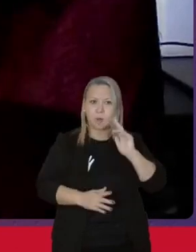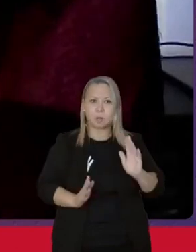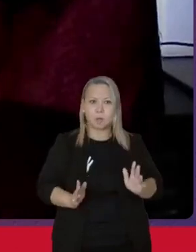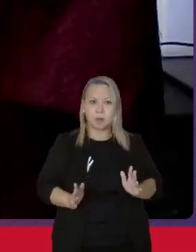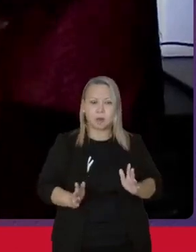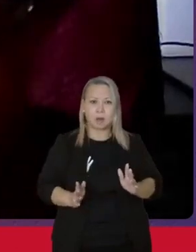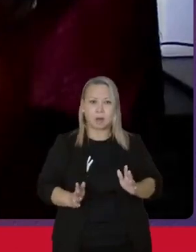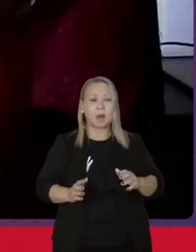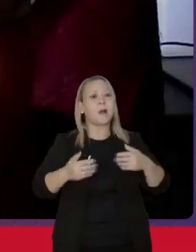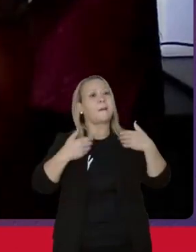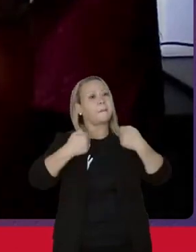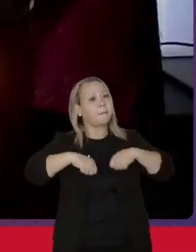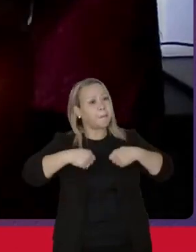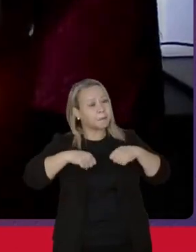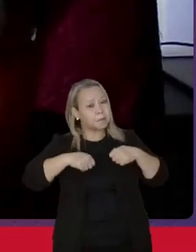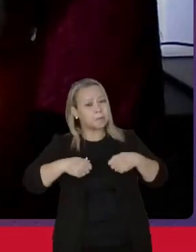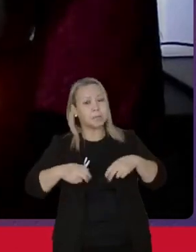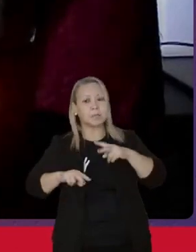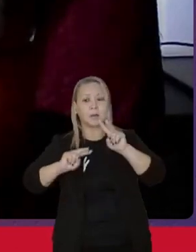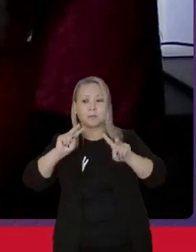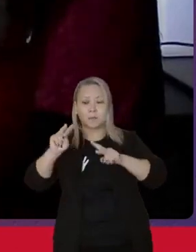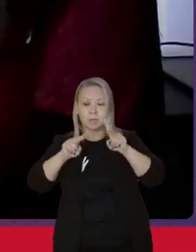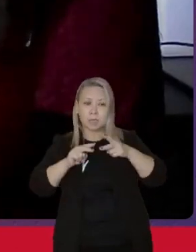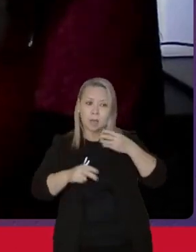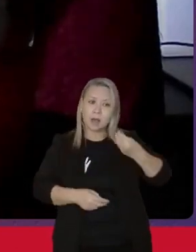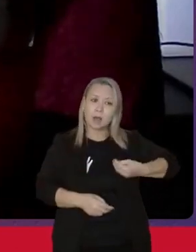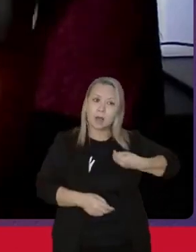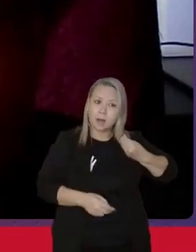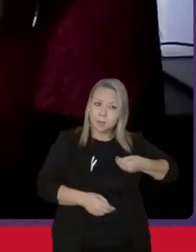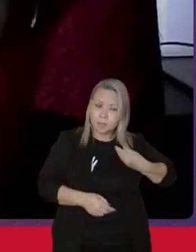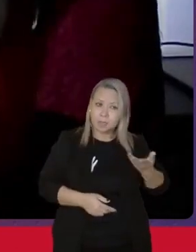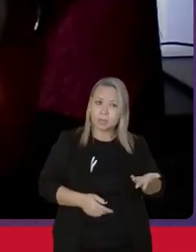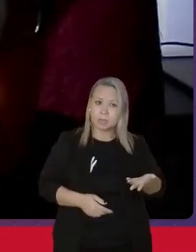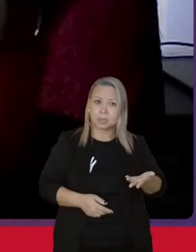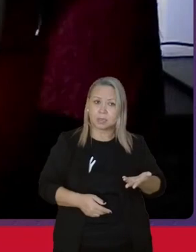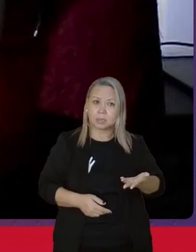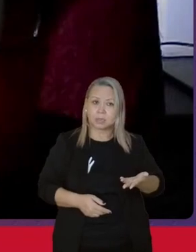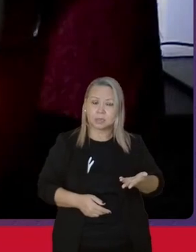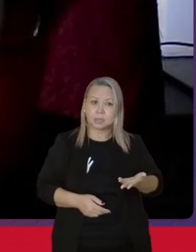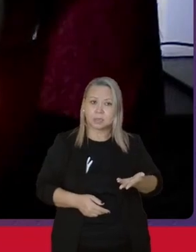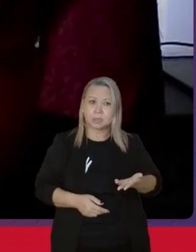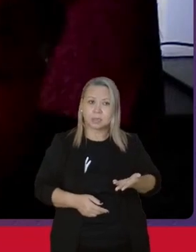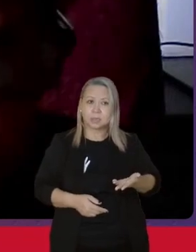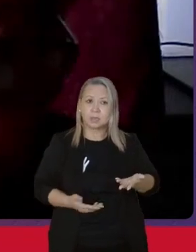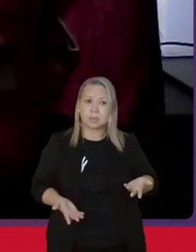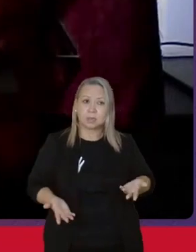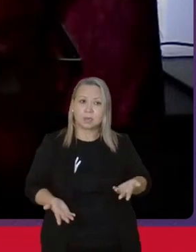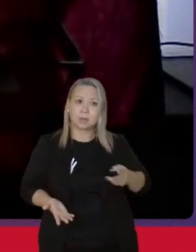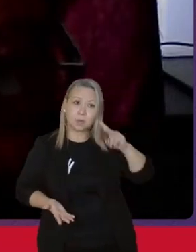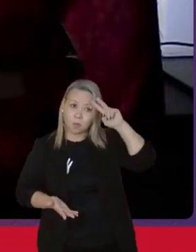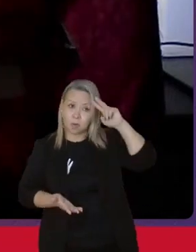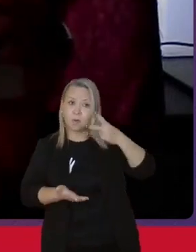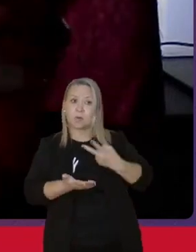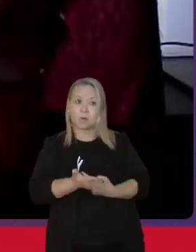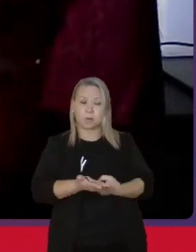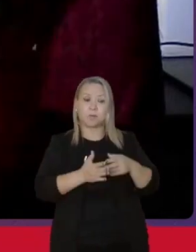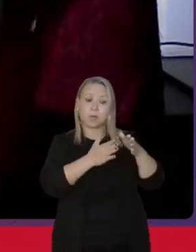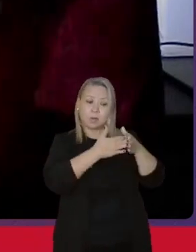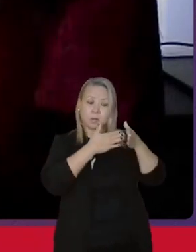visibilidade, a presença e a consideração de suas reivindicações.